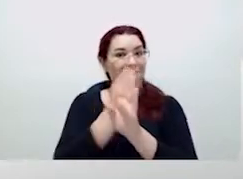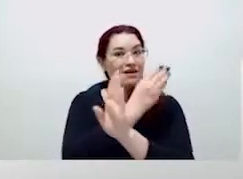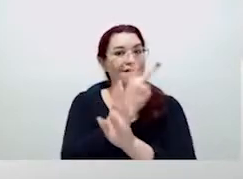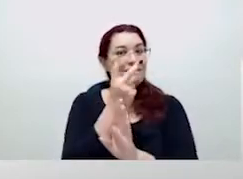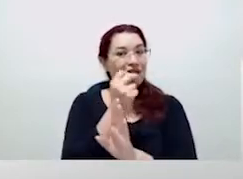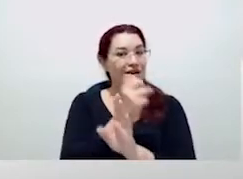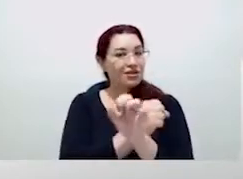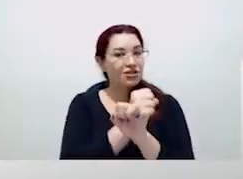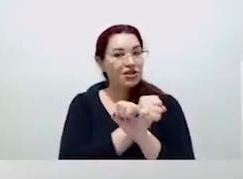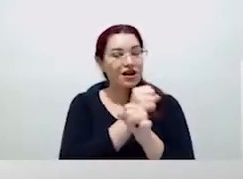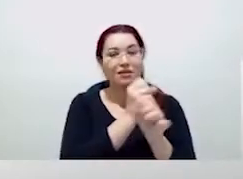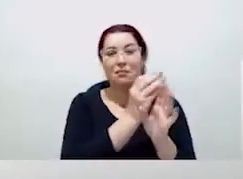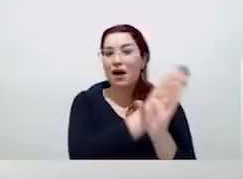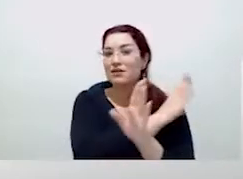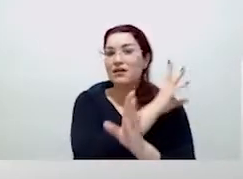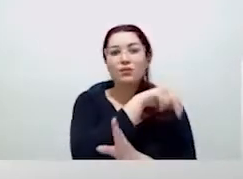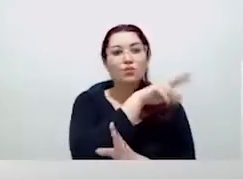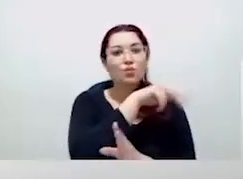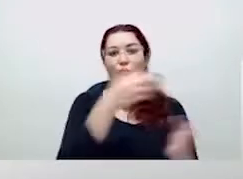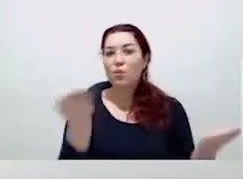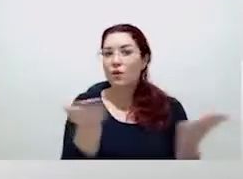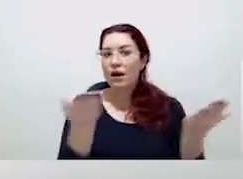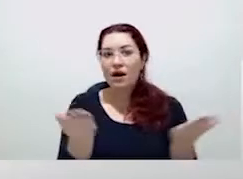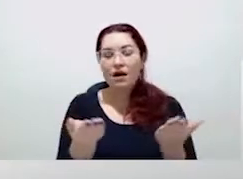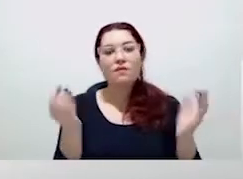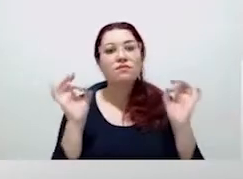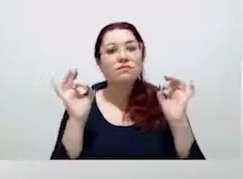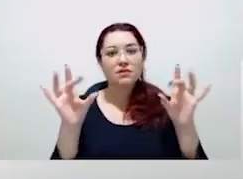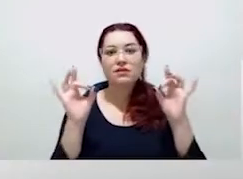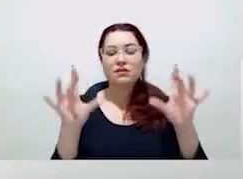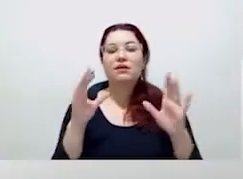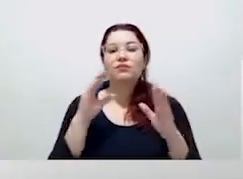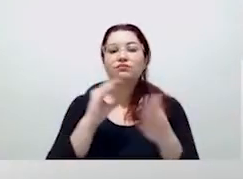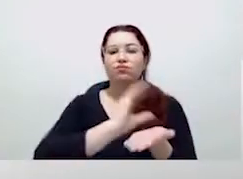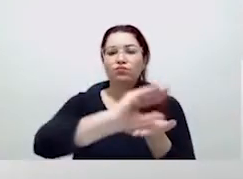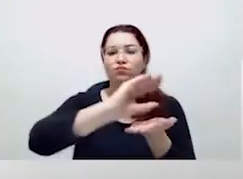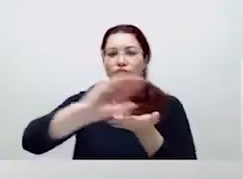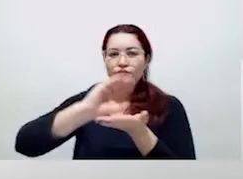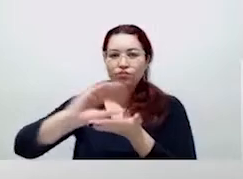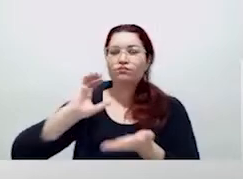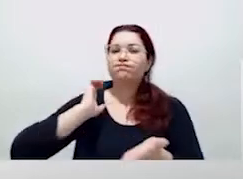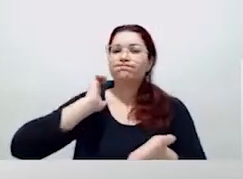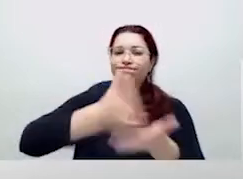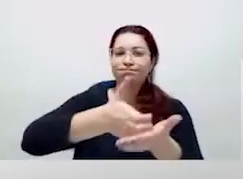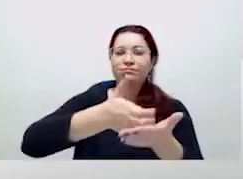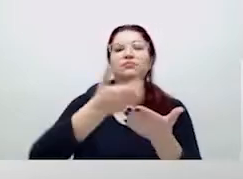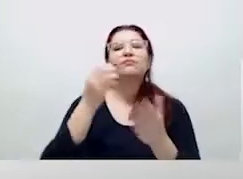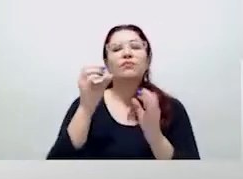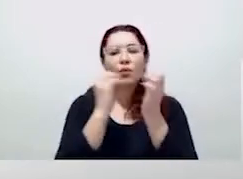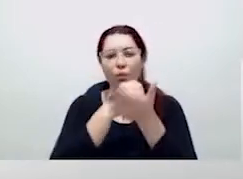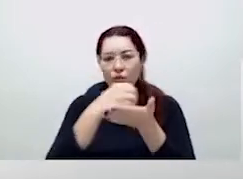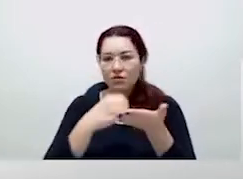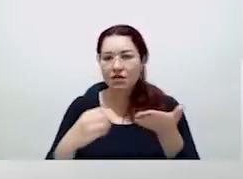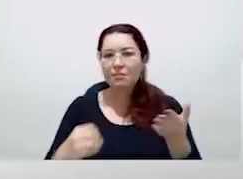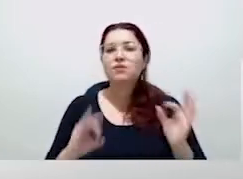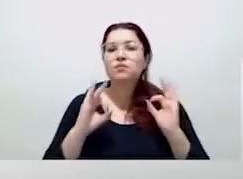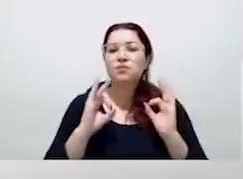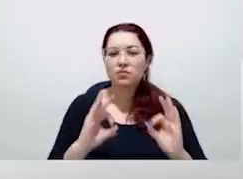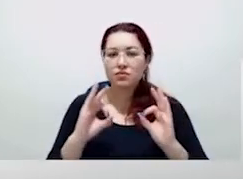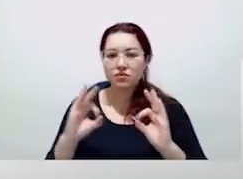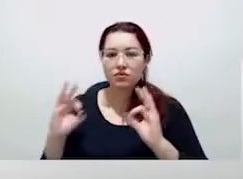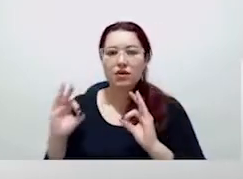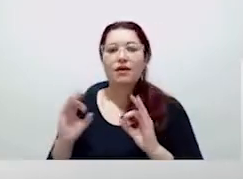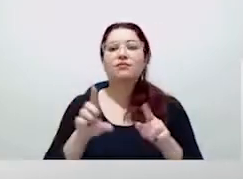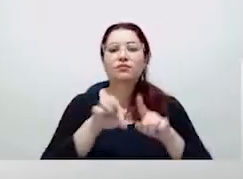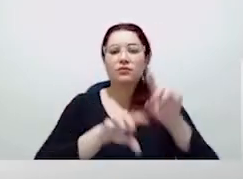Investimento robusto, com recursos assegurados no orçamento, fluxo financeiro